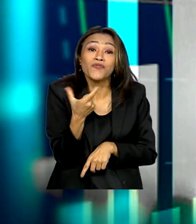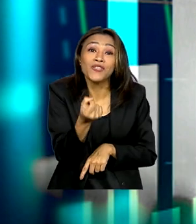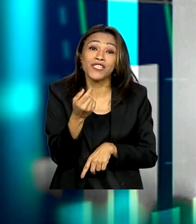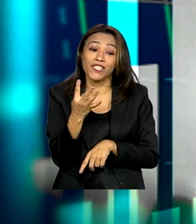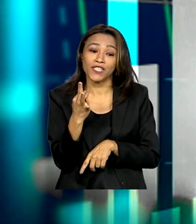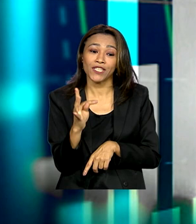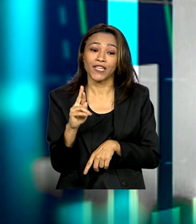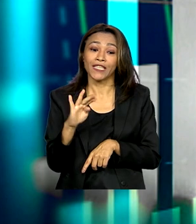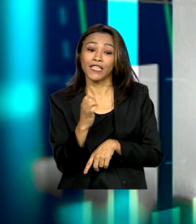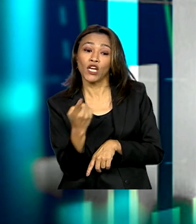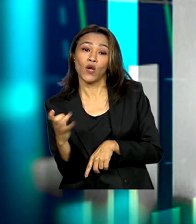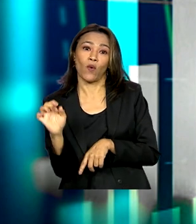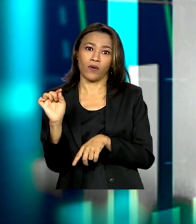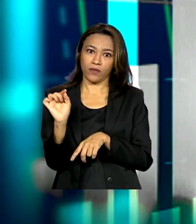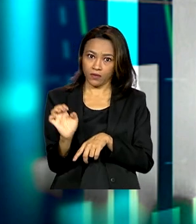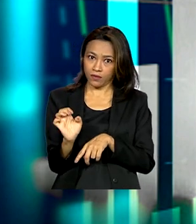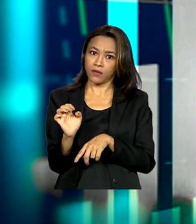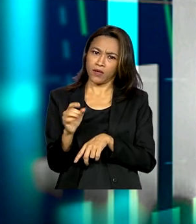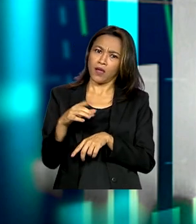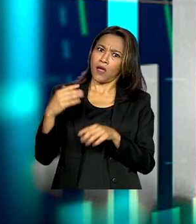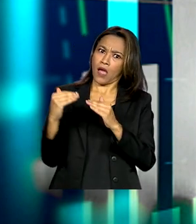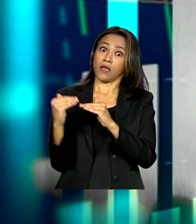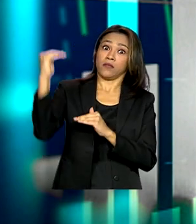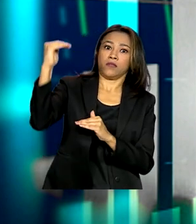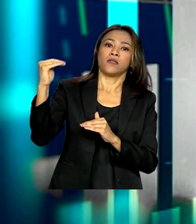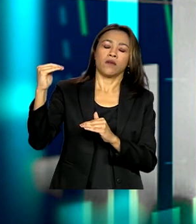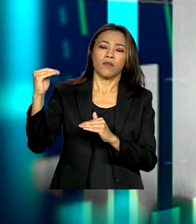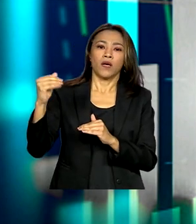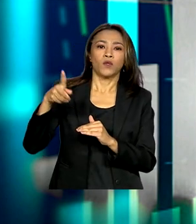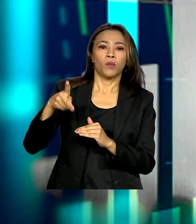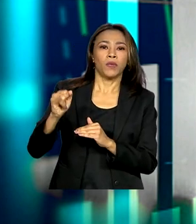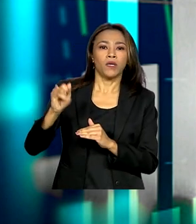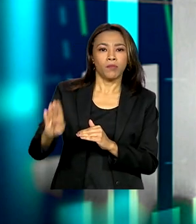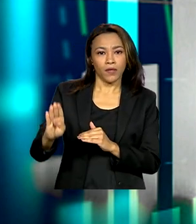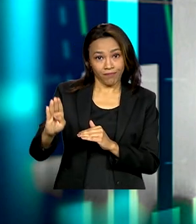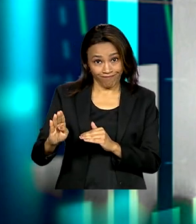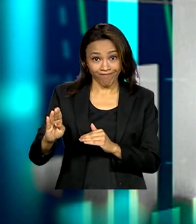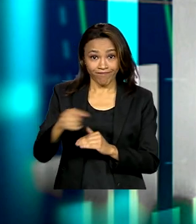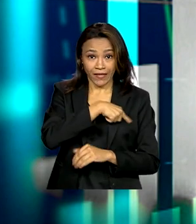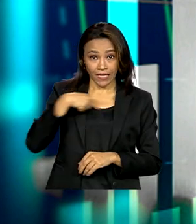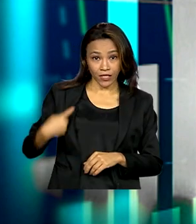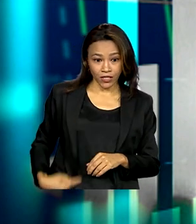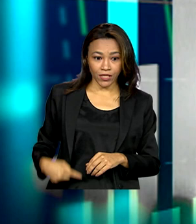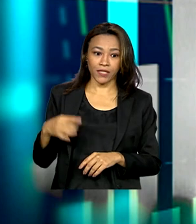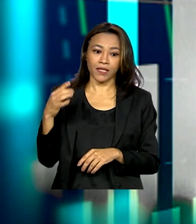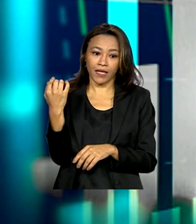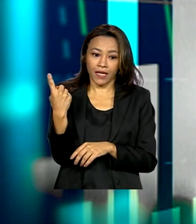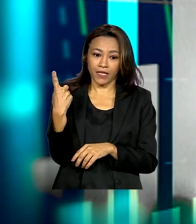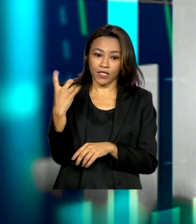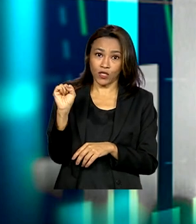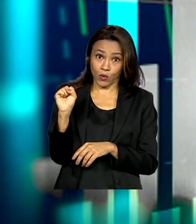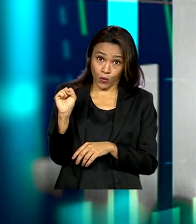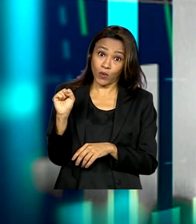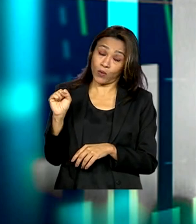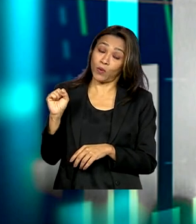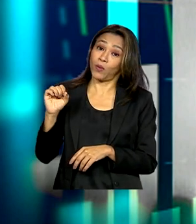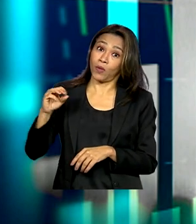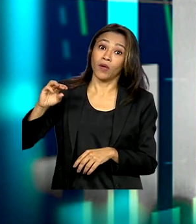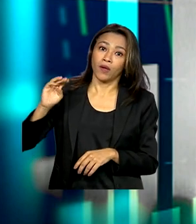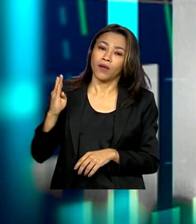em torno de 19,7 trilhões, um pouco superior ao PIB da China, que está em torno de 18,5 trilhões de dólares, mas com